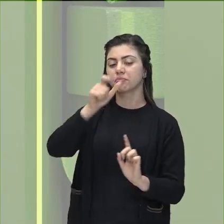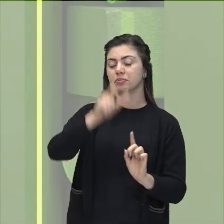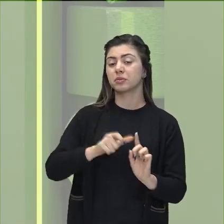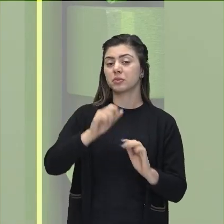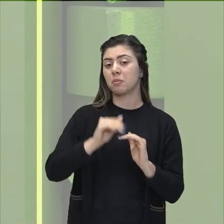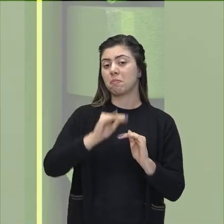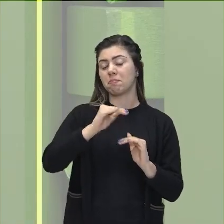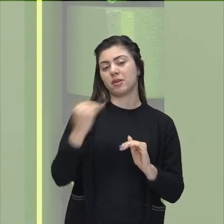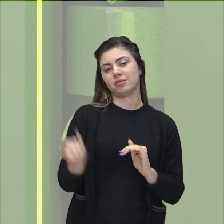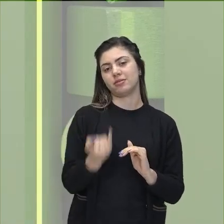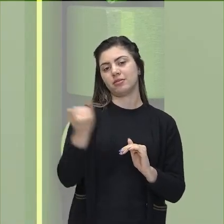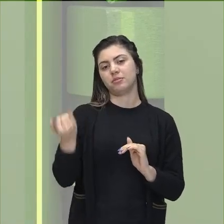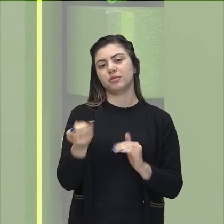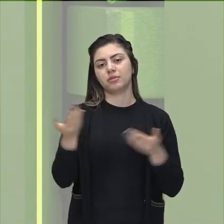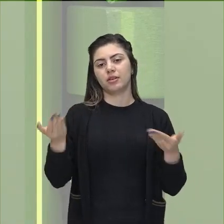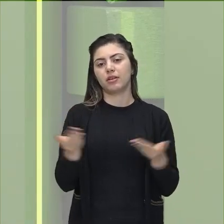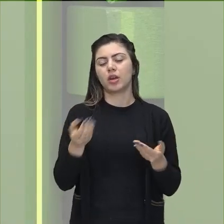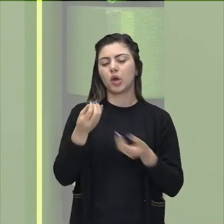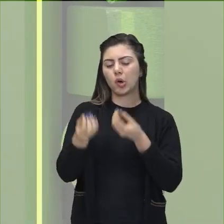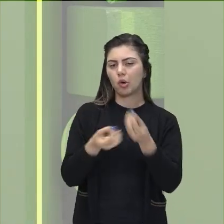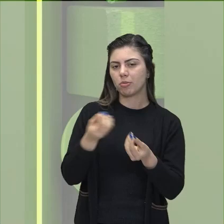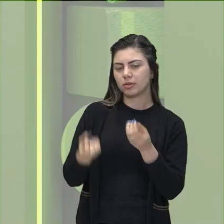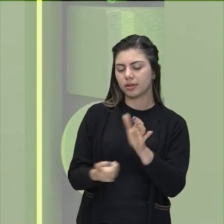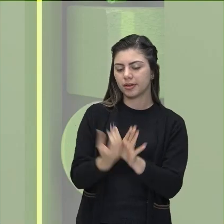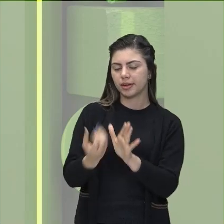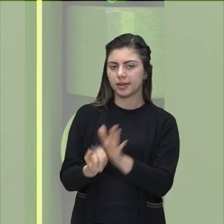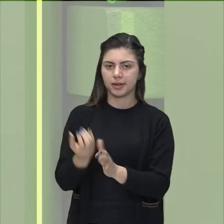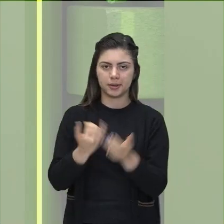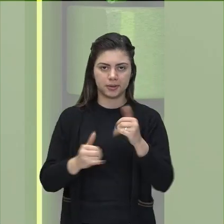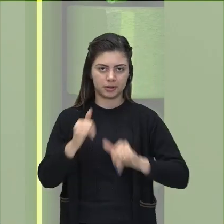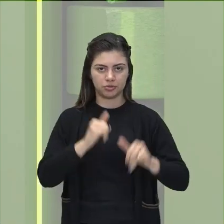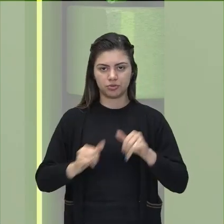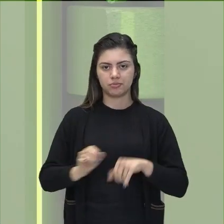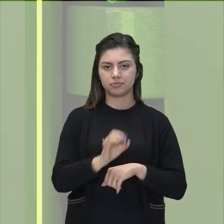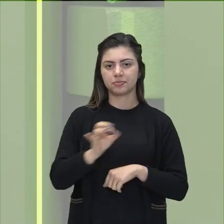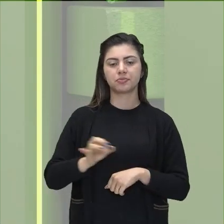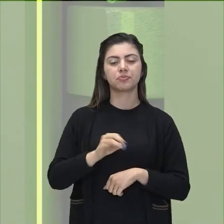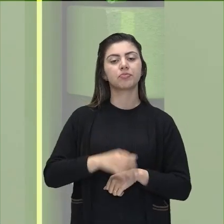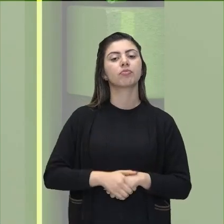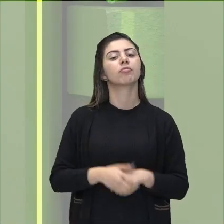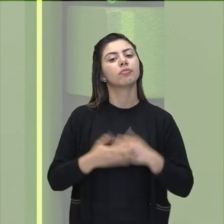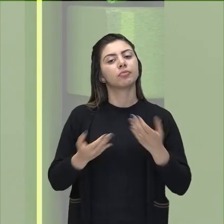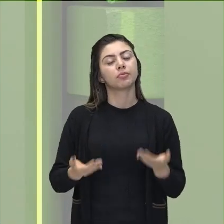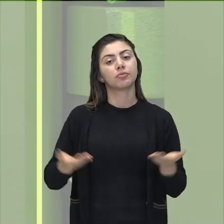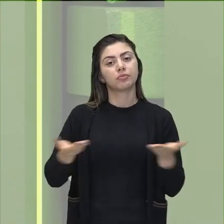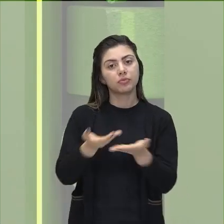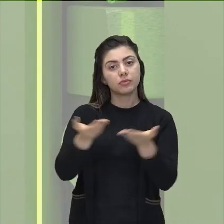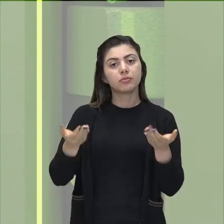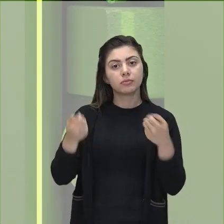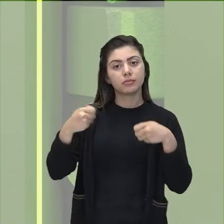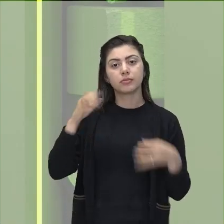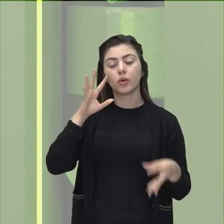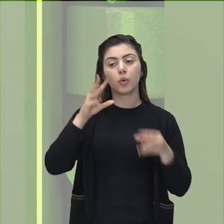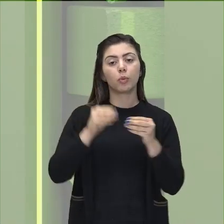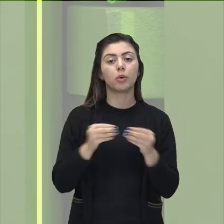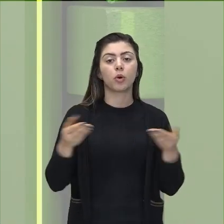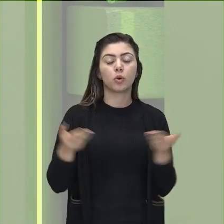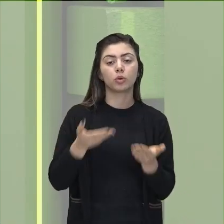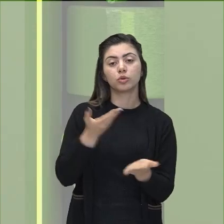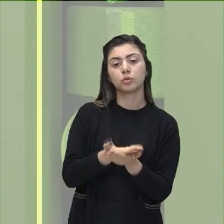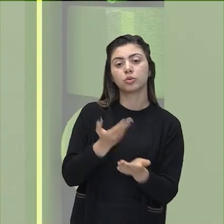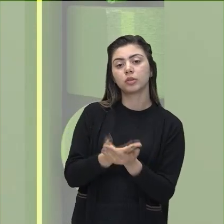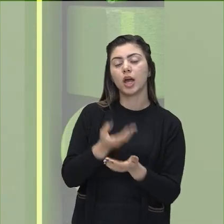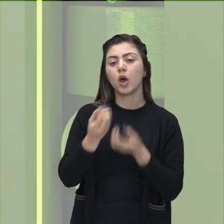importantes para essa produção de energia, tá, pessoal? Então, entendam que nessa aula nós vamos falar sobre alguns